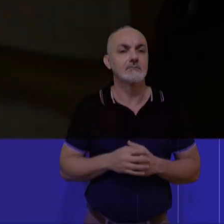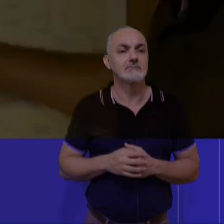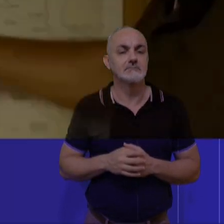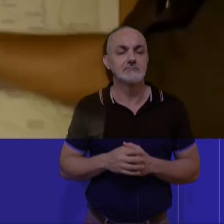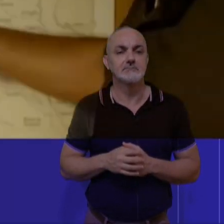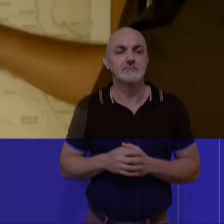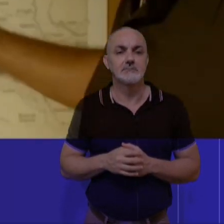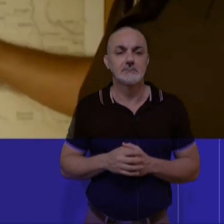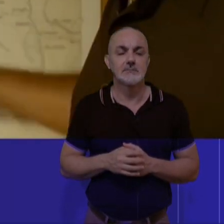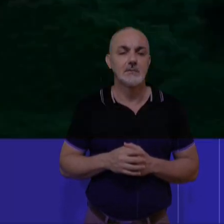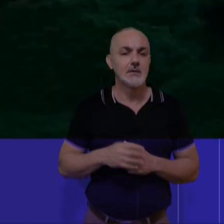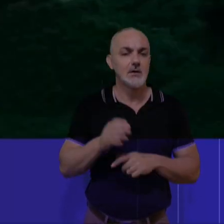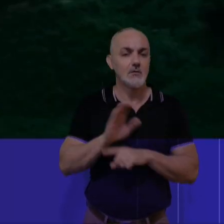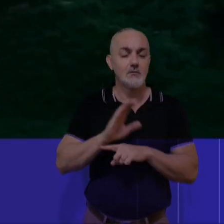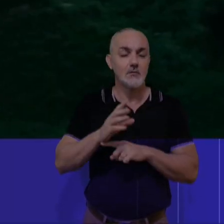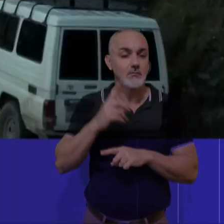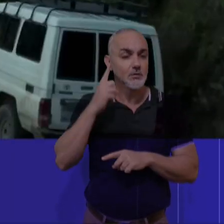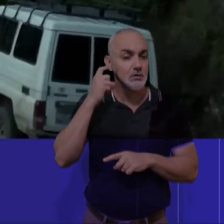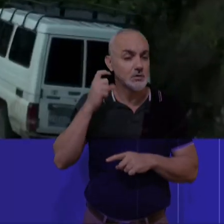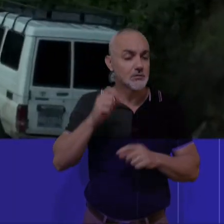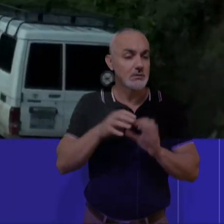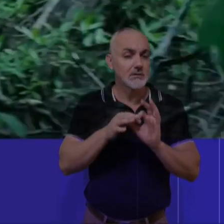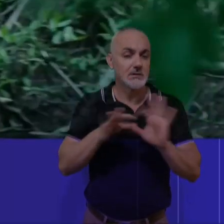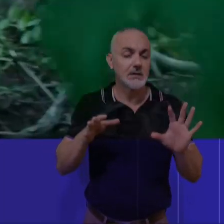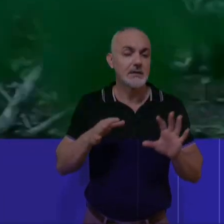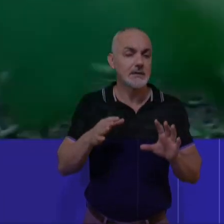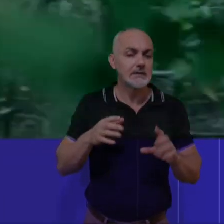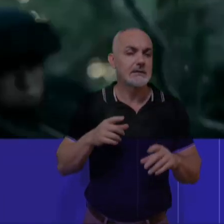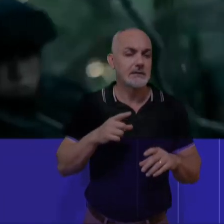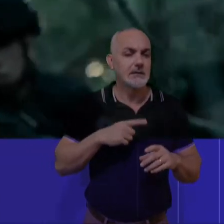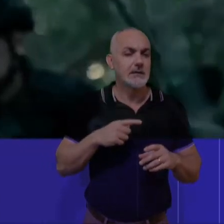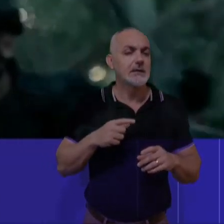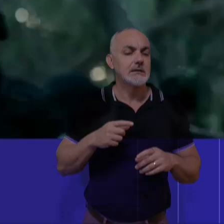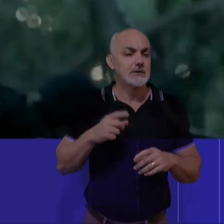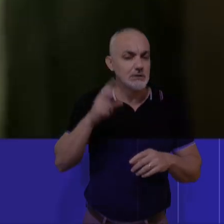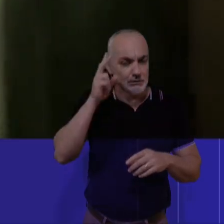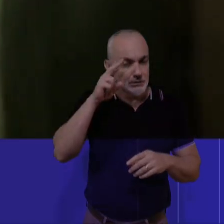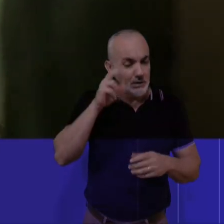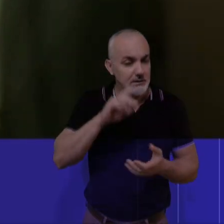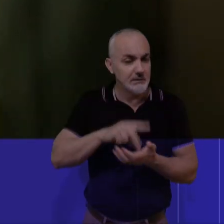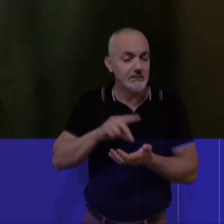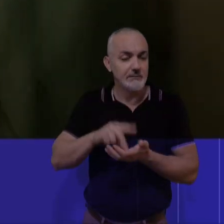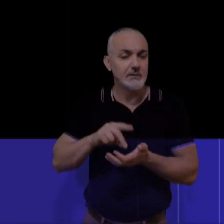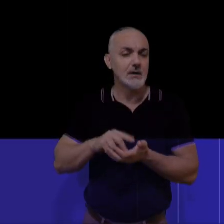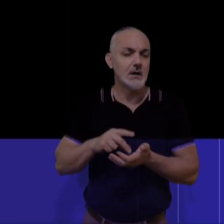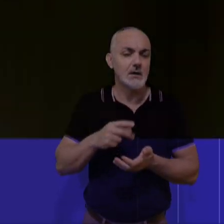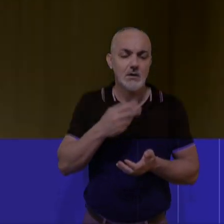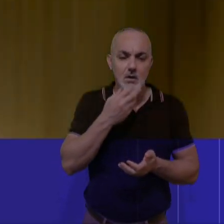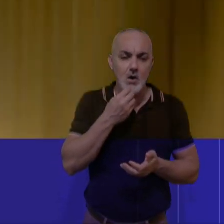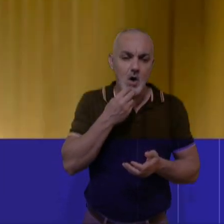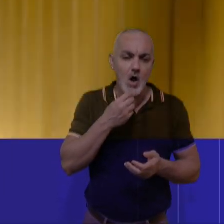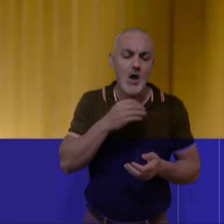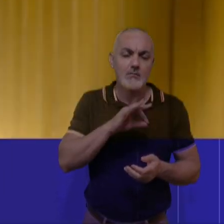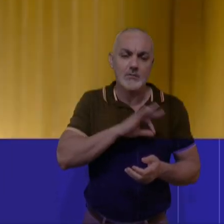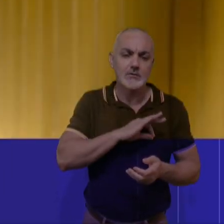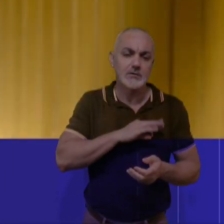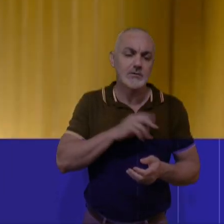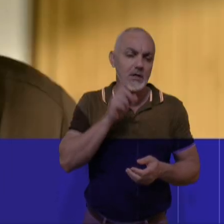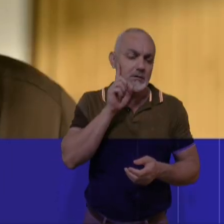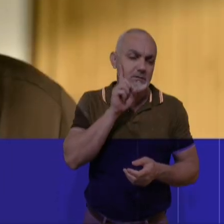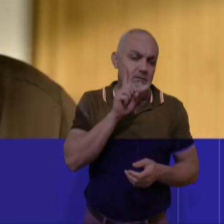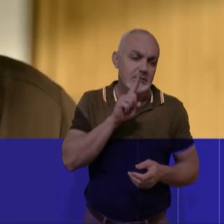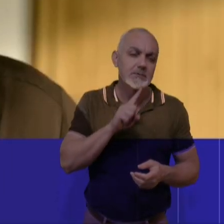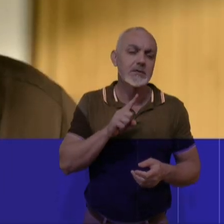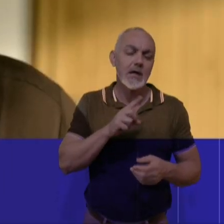O filme Som da Liberdade é baseado na história real de Tim Ballard, ex-agente do governo americano responsável por uma missão de